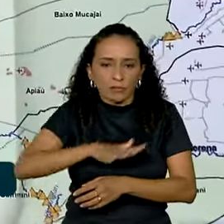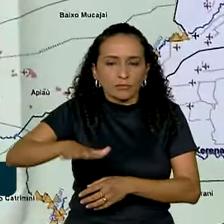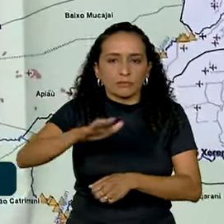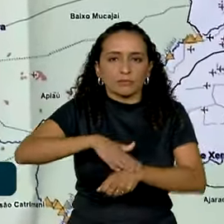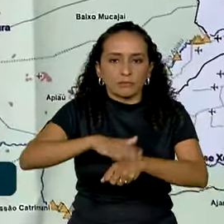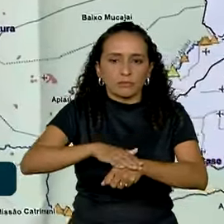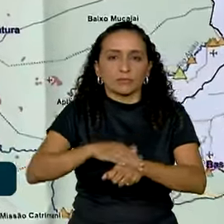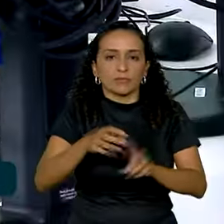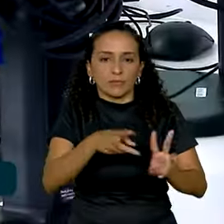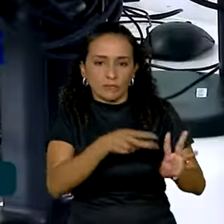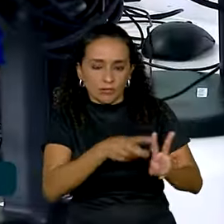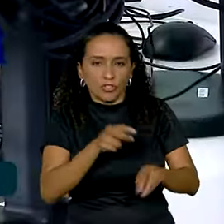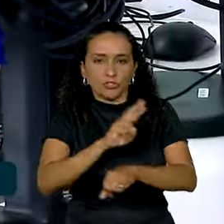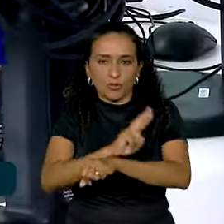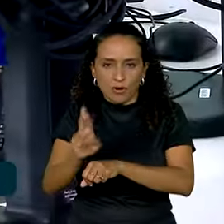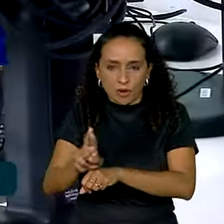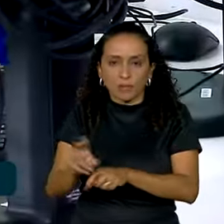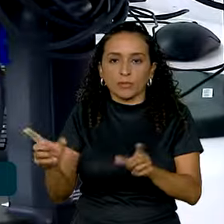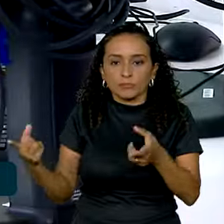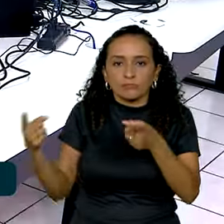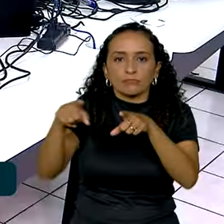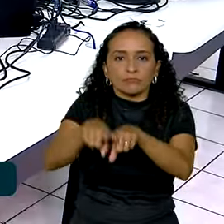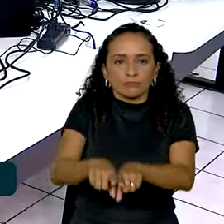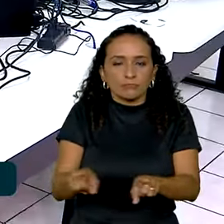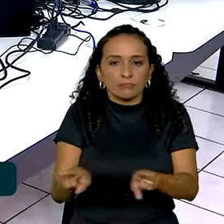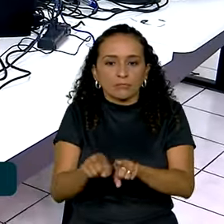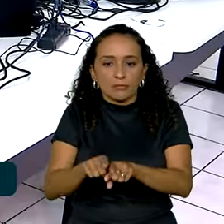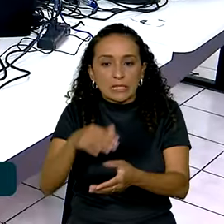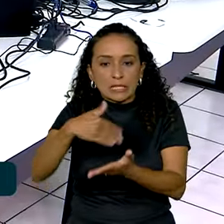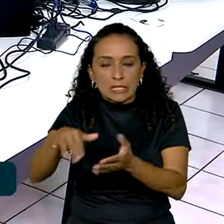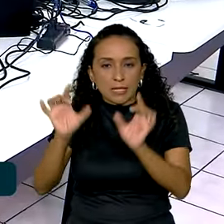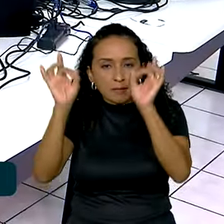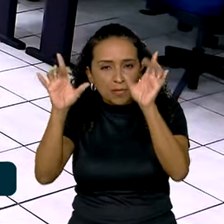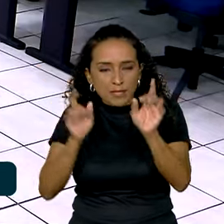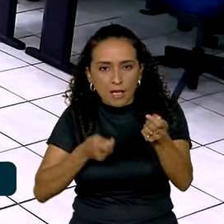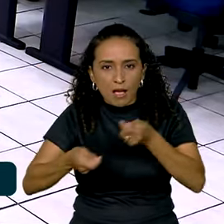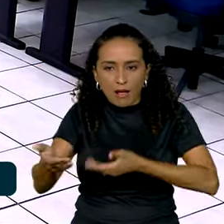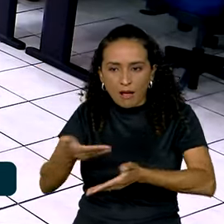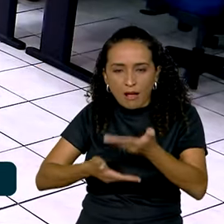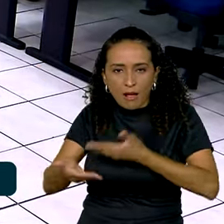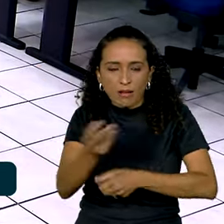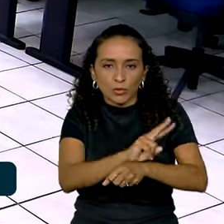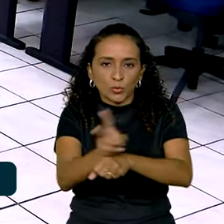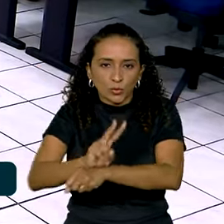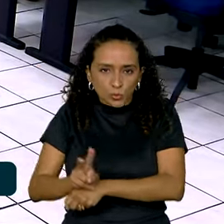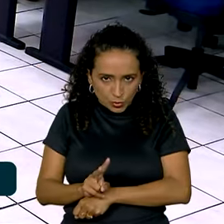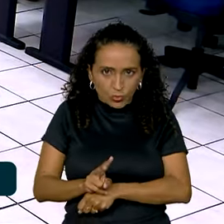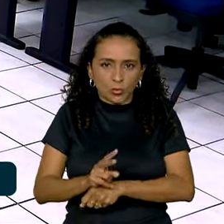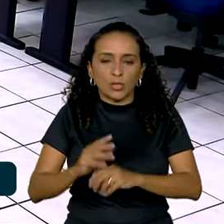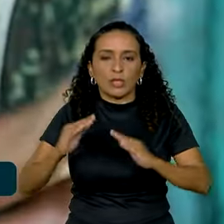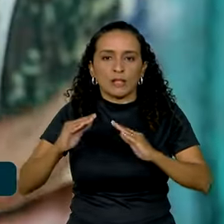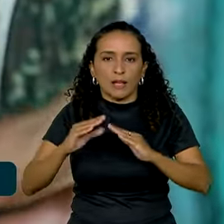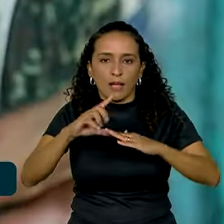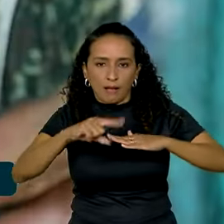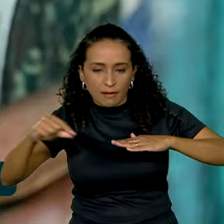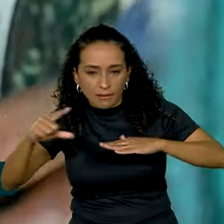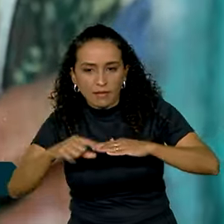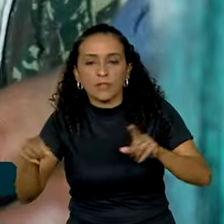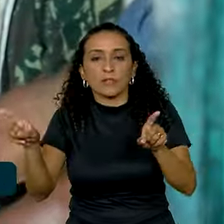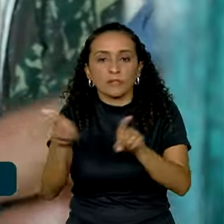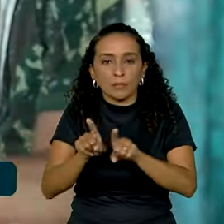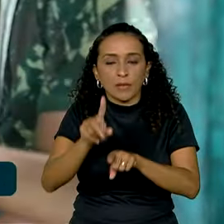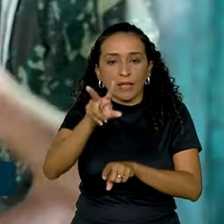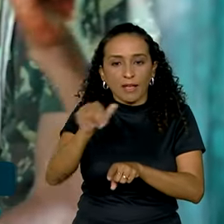indígena em Roraima. Vinculada à Secretaria Especial de Articulação e Monitoramento da Casa Civil, a Casa